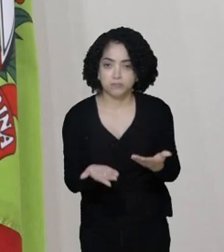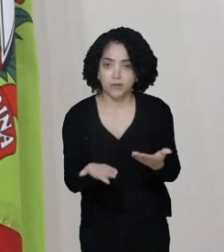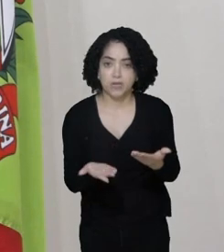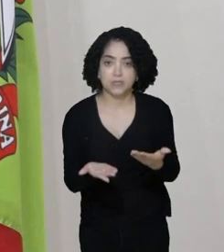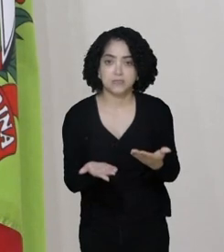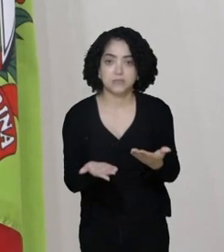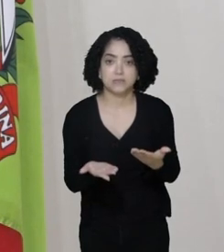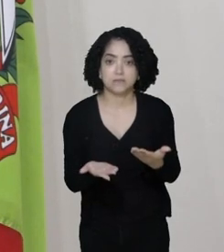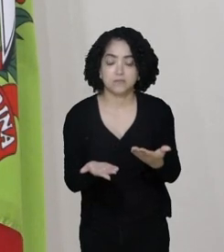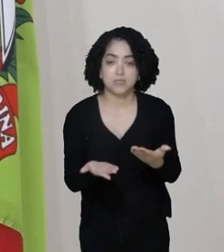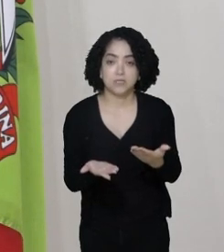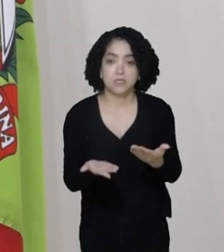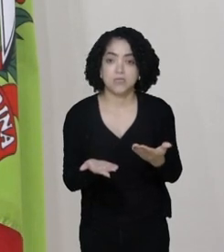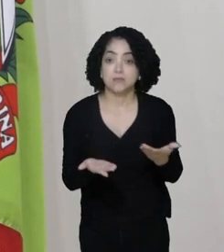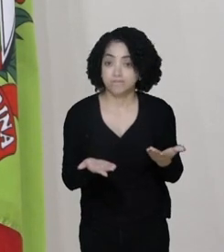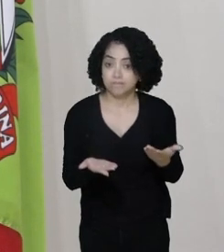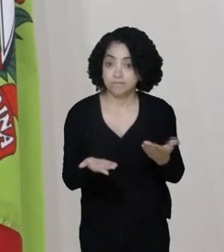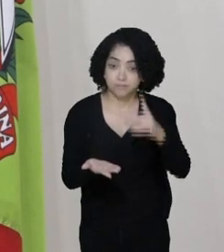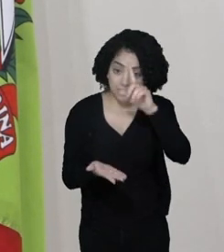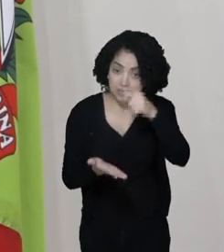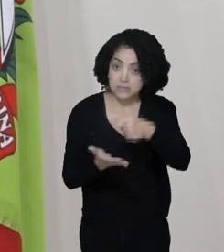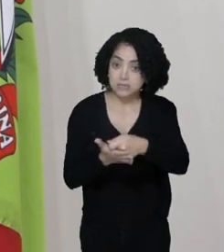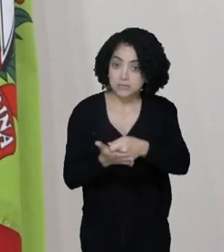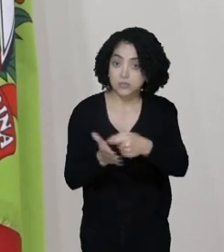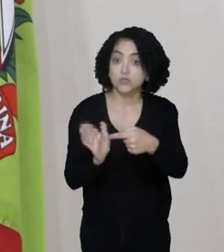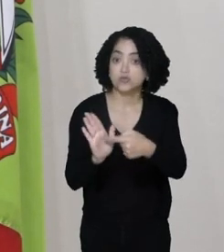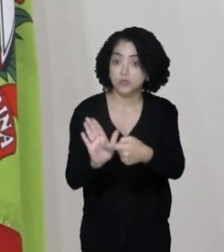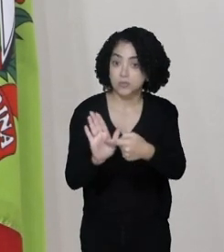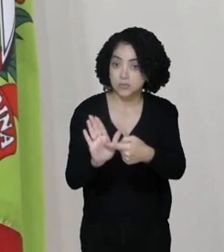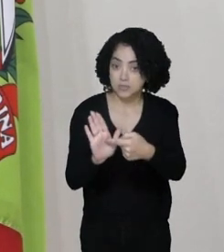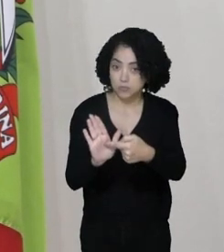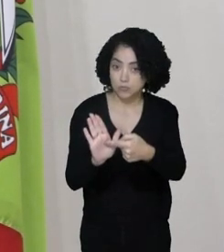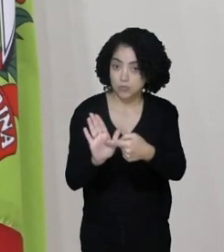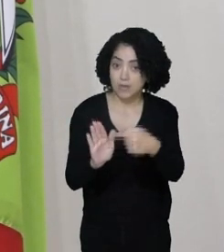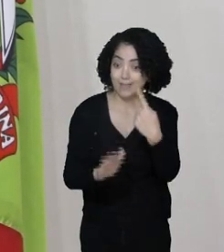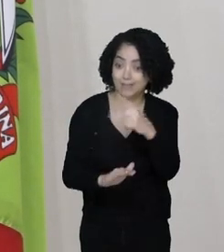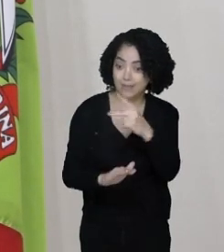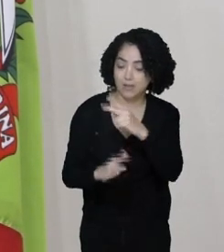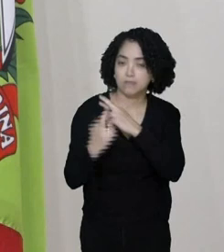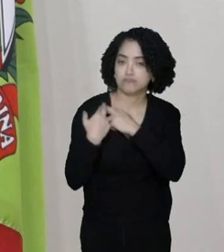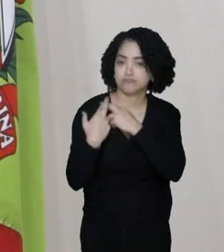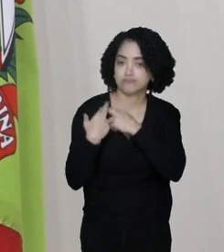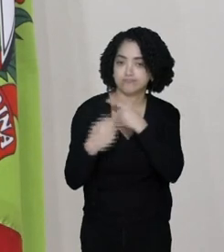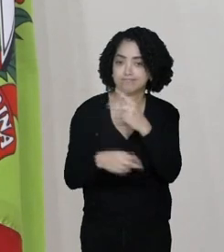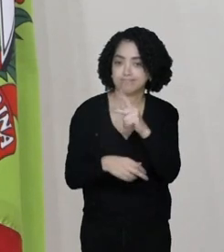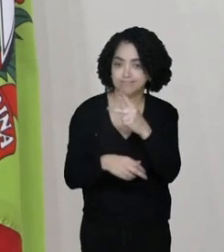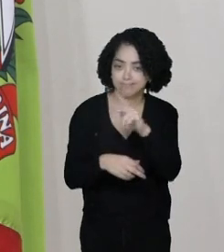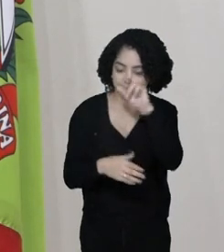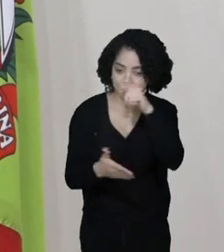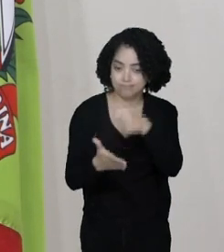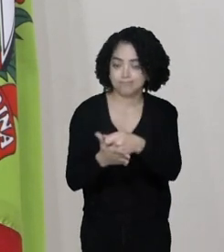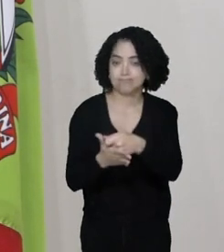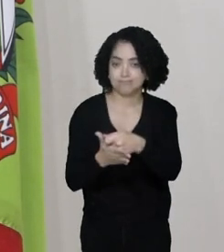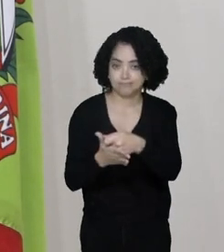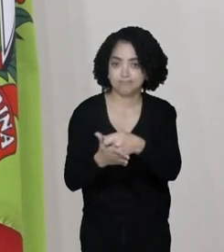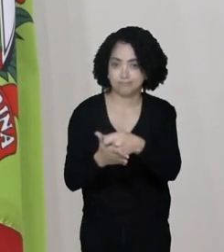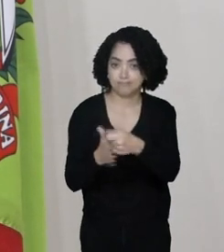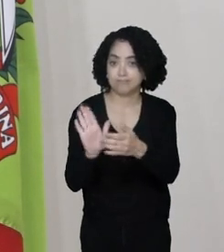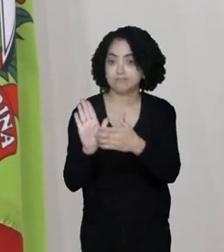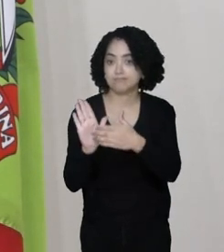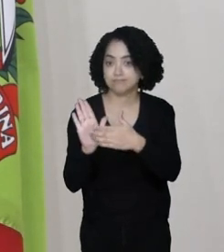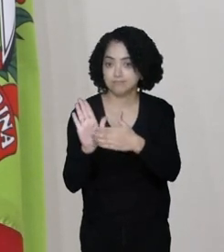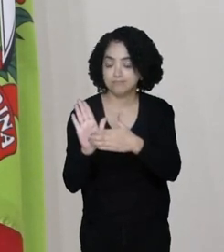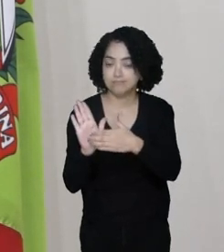não tem que decidir sobre isso aqui? Não é dele a competência para decidir sobre essa proposta?